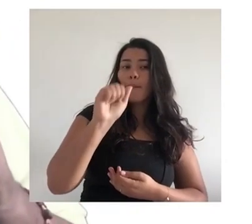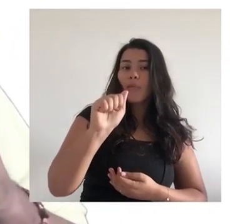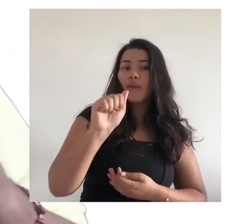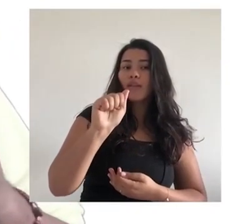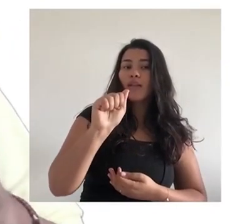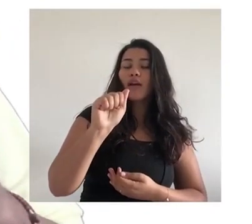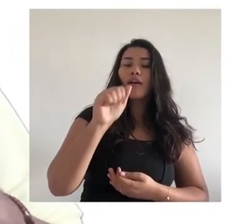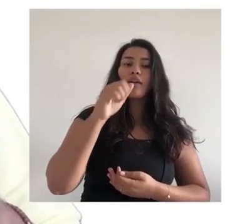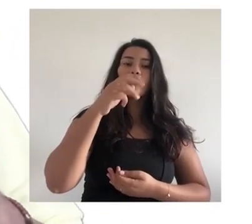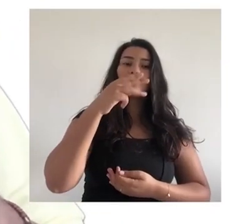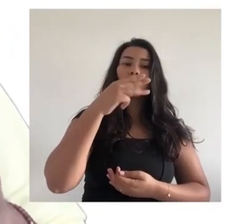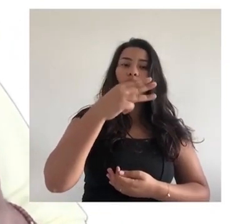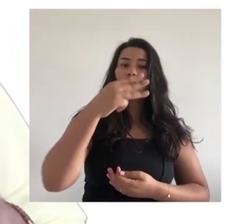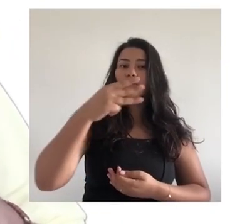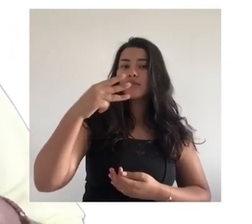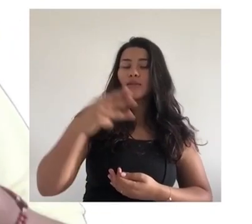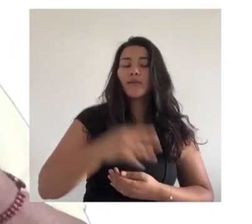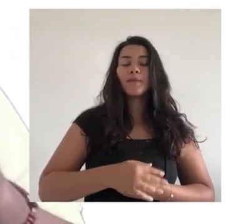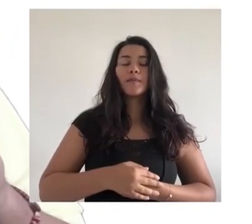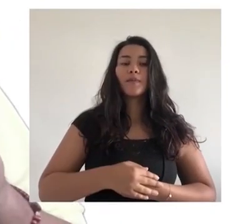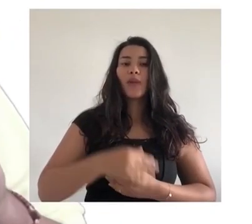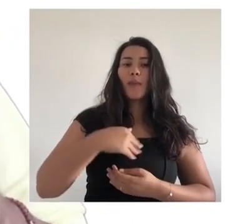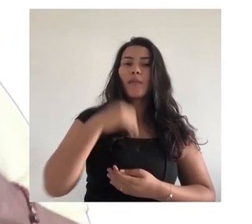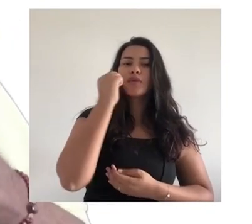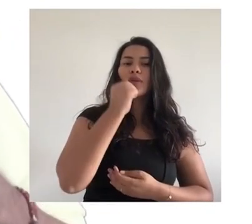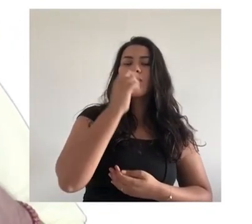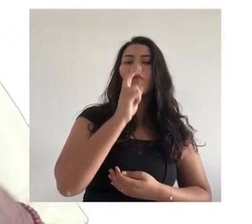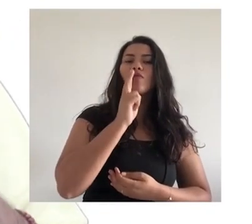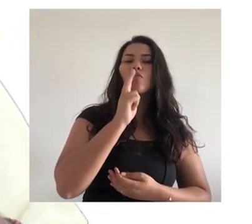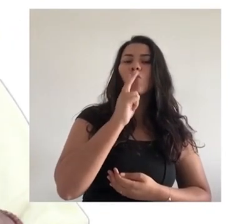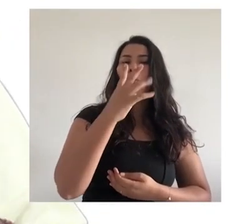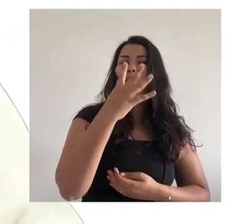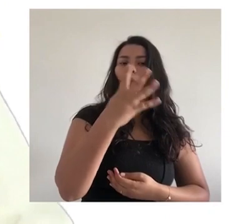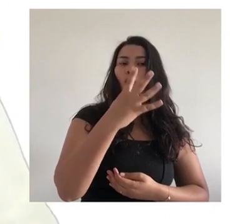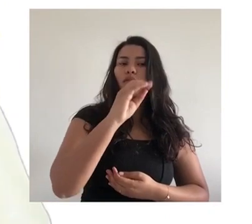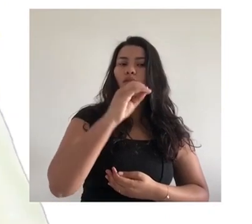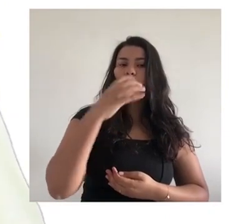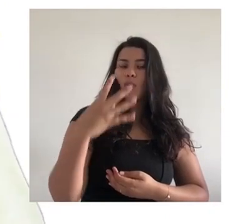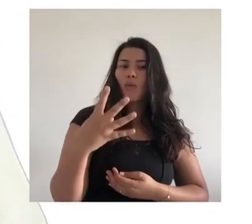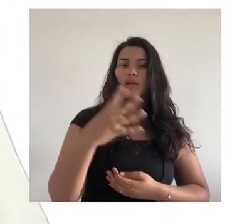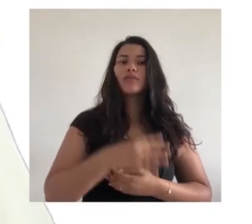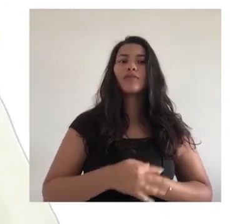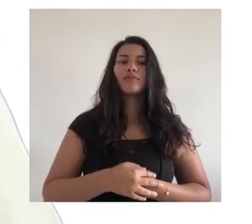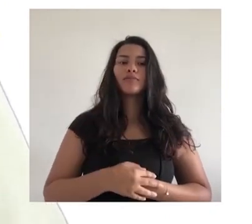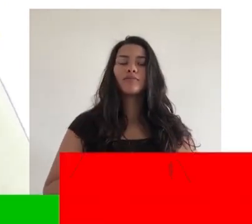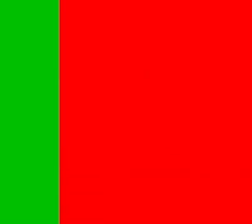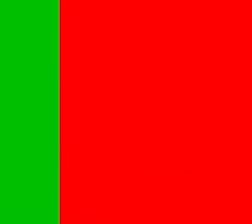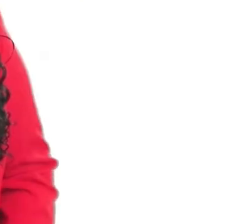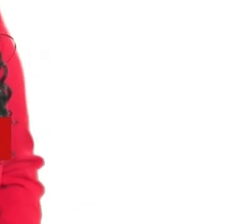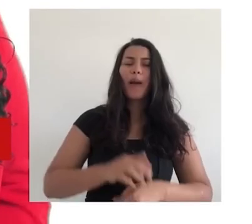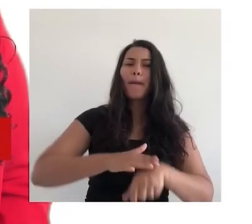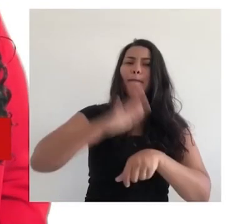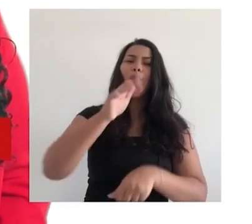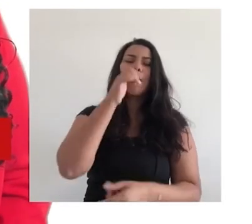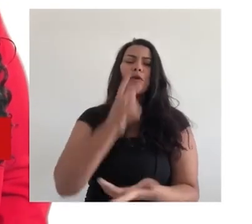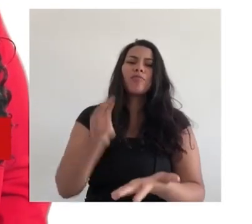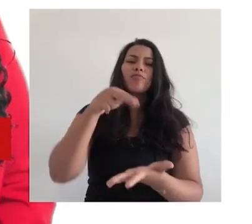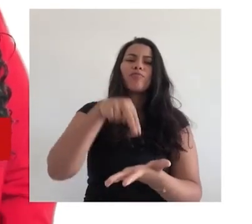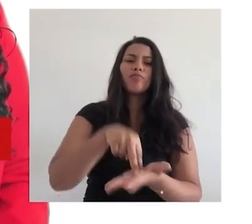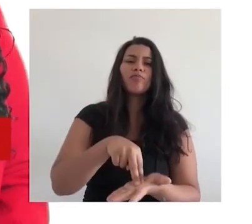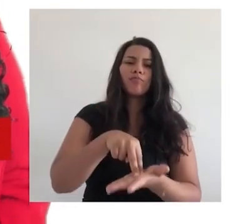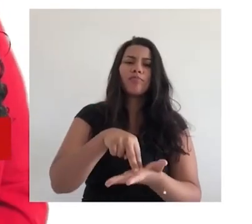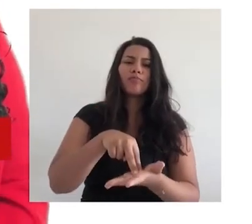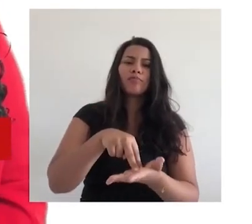Beta, 40333. Siga lá. E o meu senador é Valadares Filho, 404. Por mais mulheres na